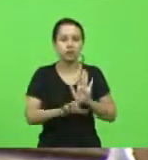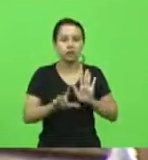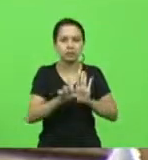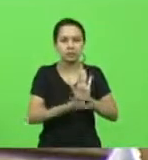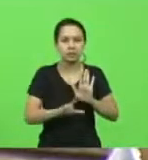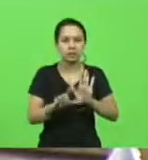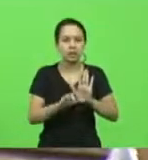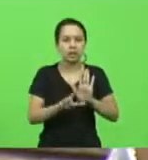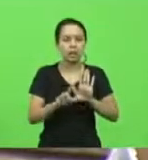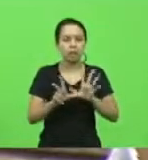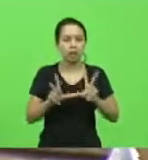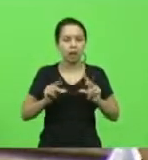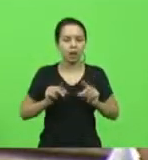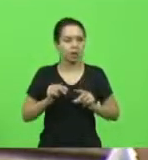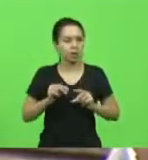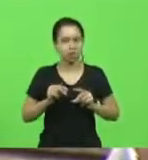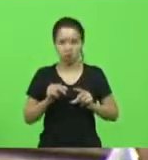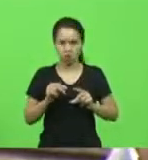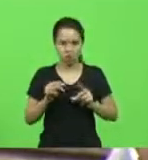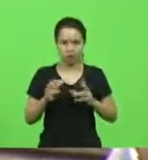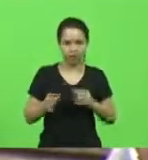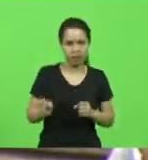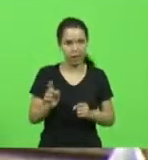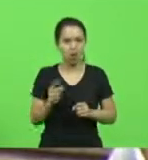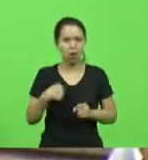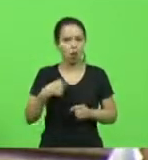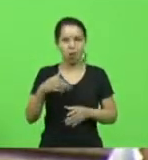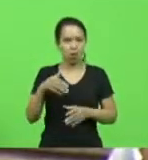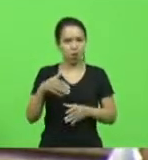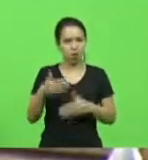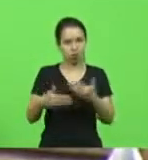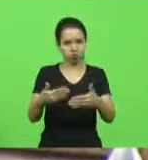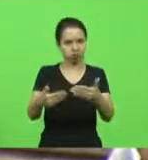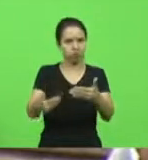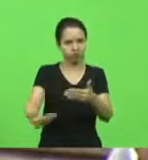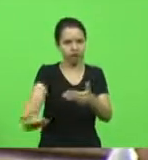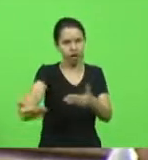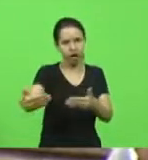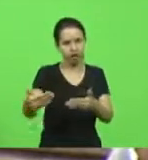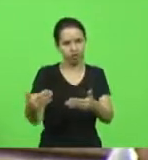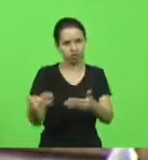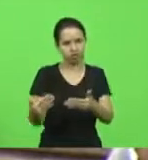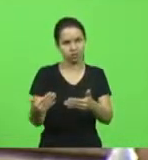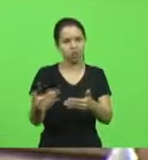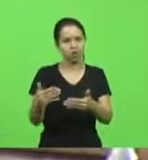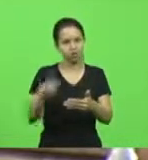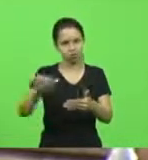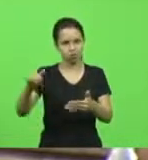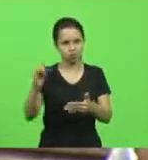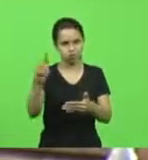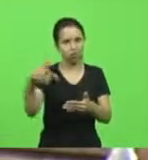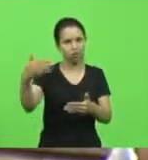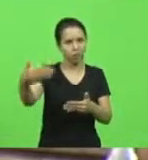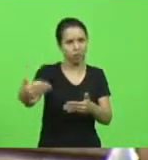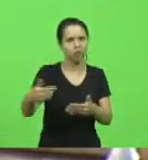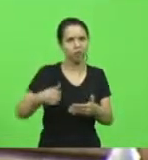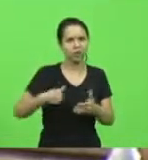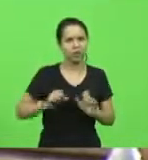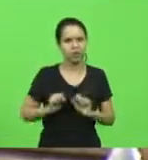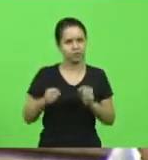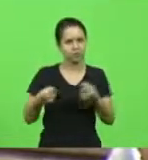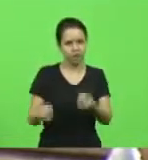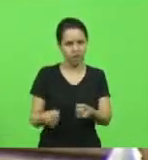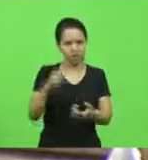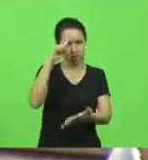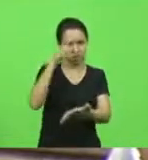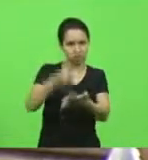vai continuar transcorrendo e o deputado Júlio certamente fará a sua defesa. E lá adiante terá o veredito